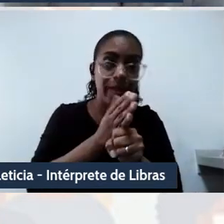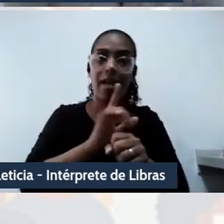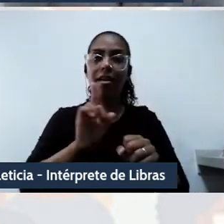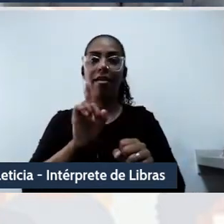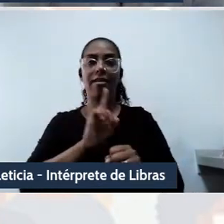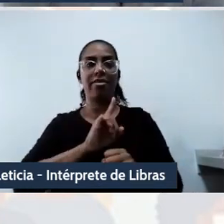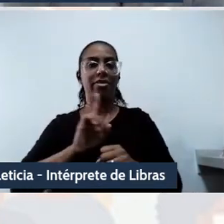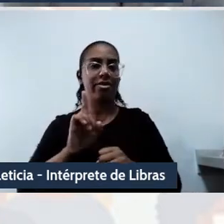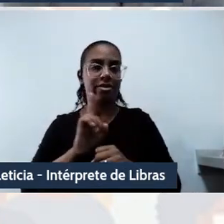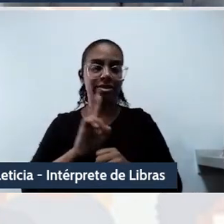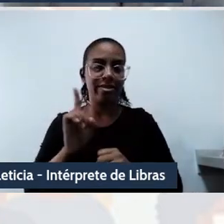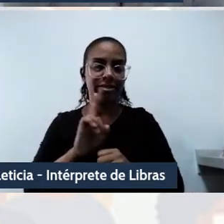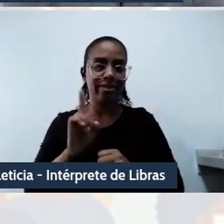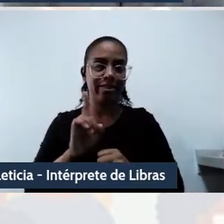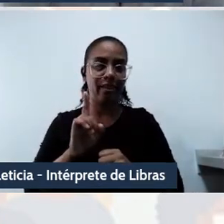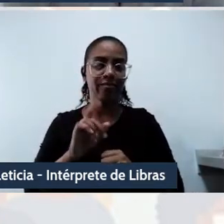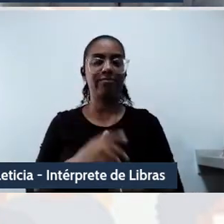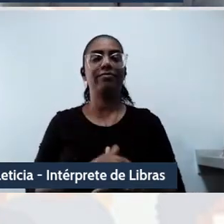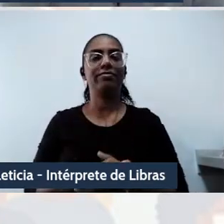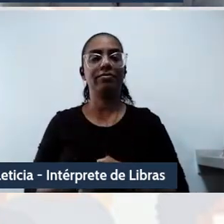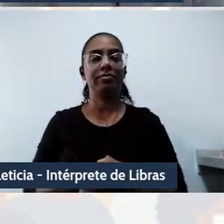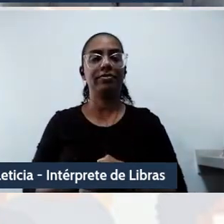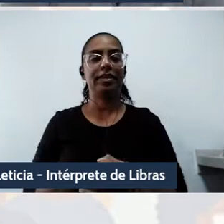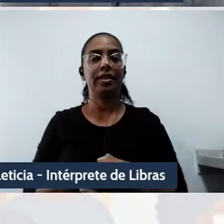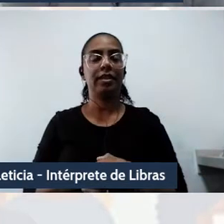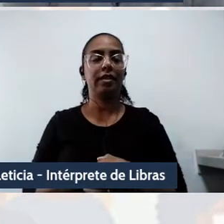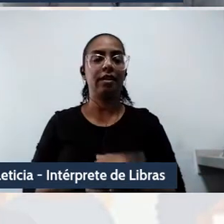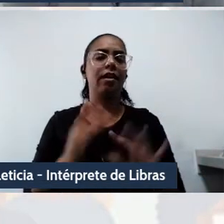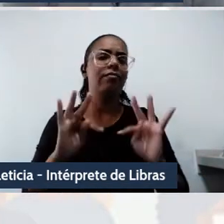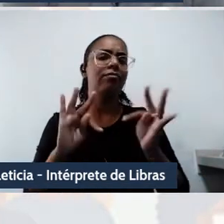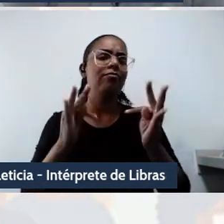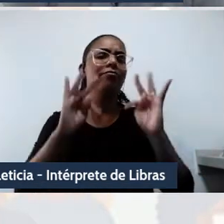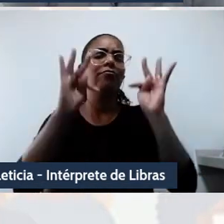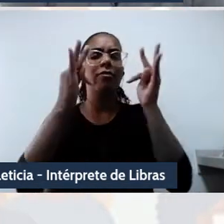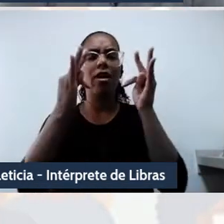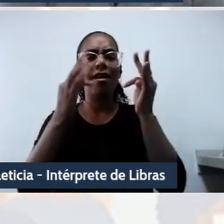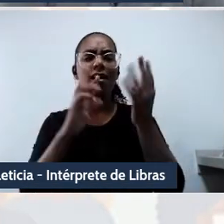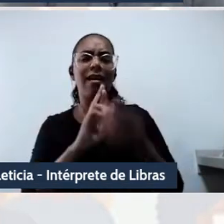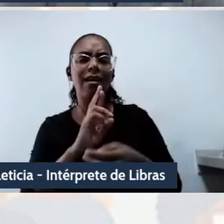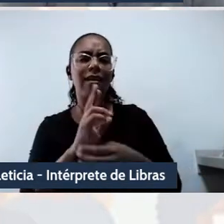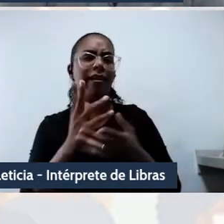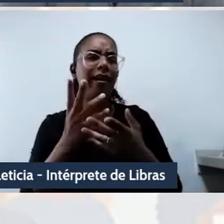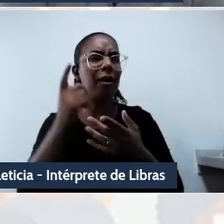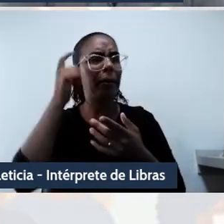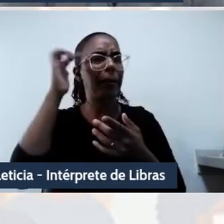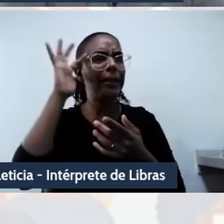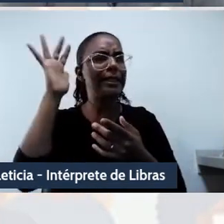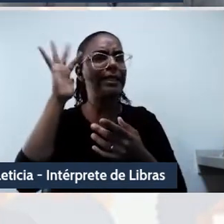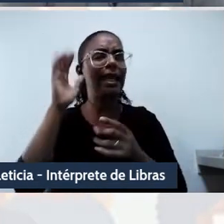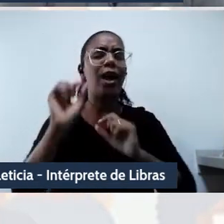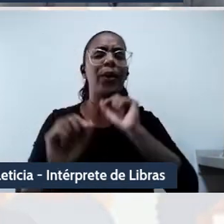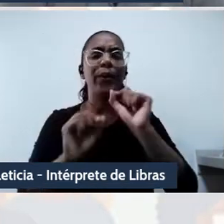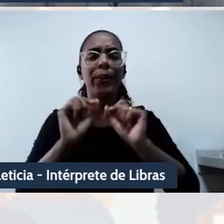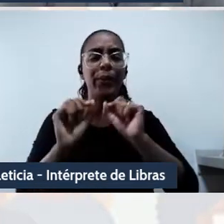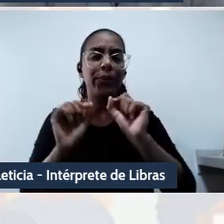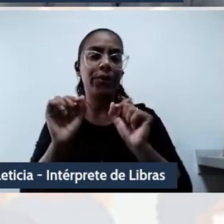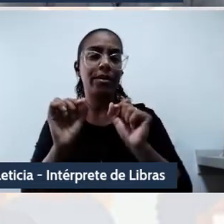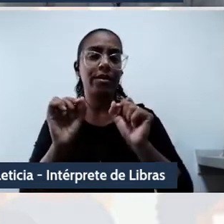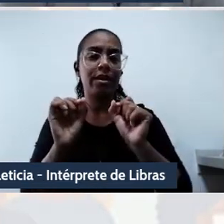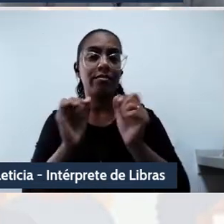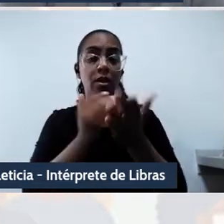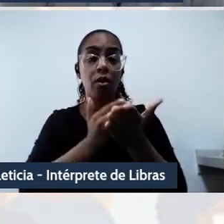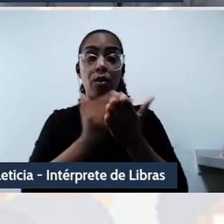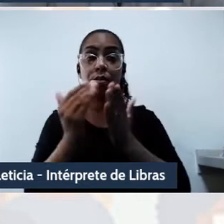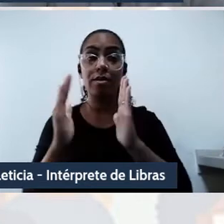a pergunta, o que significa dar à tecnologia um novo referencial? Ora, precisaremos pensar a partir de uma reflexão